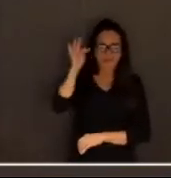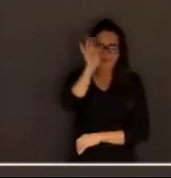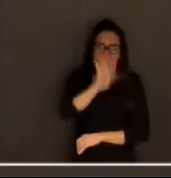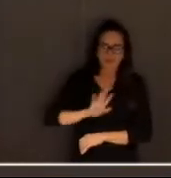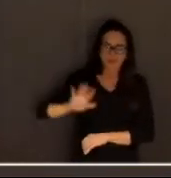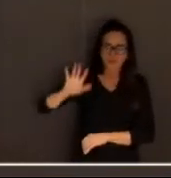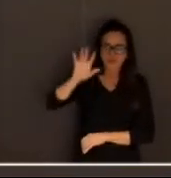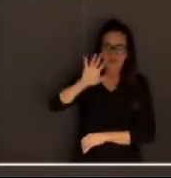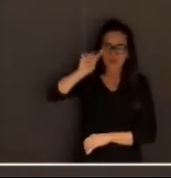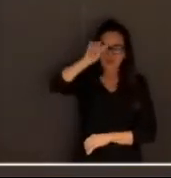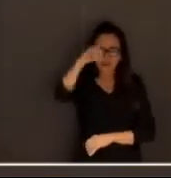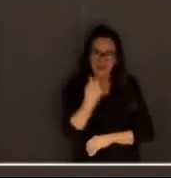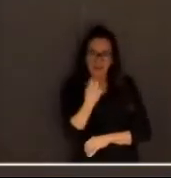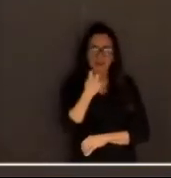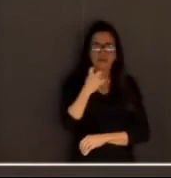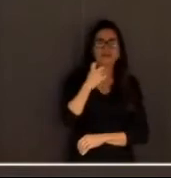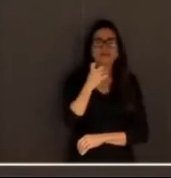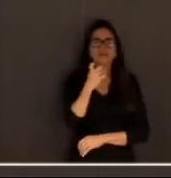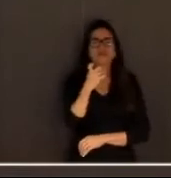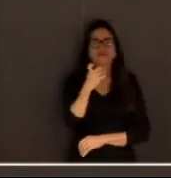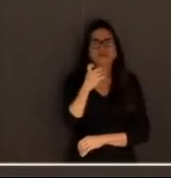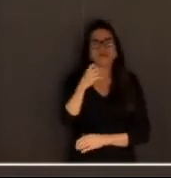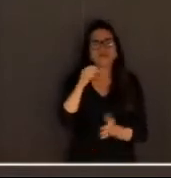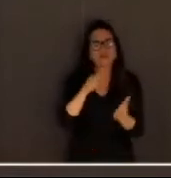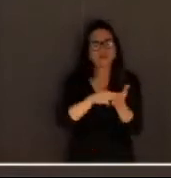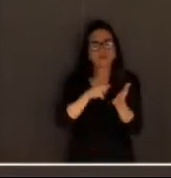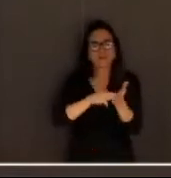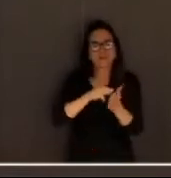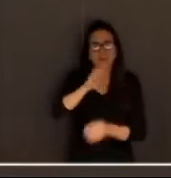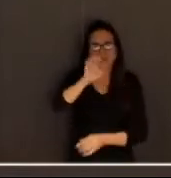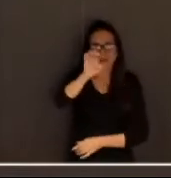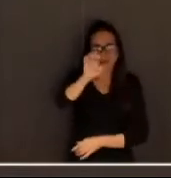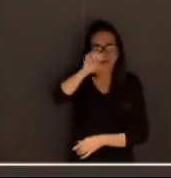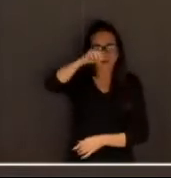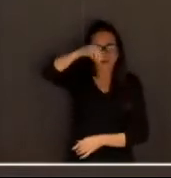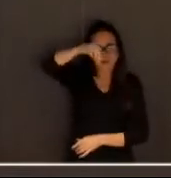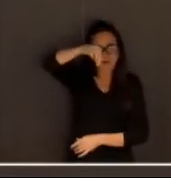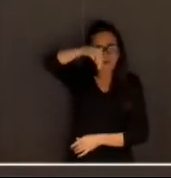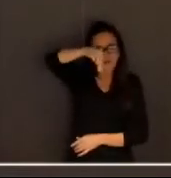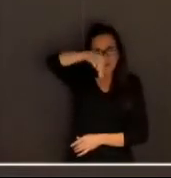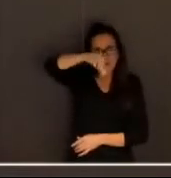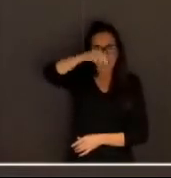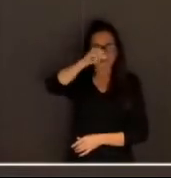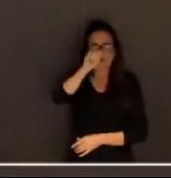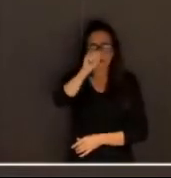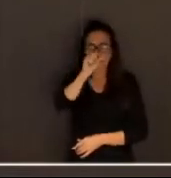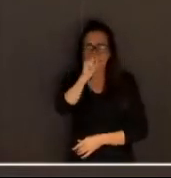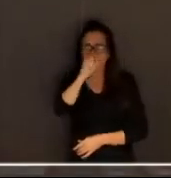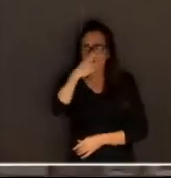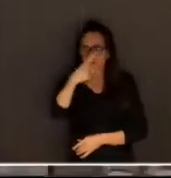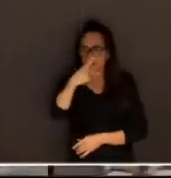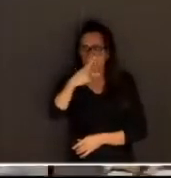ex-membro da Enasp e do CNMP. Bom dia, doutor, com o senhor a palavra.